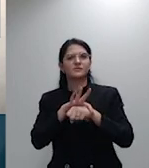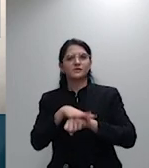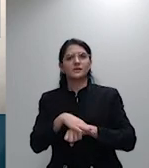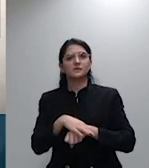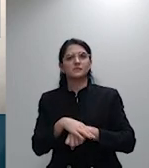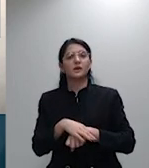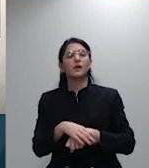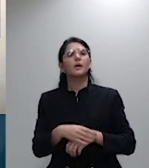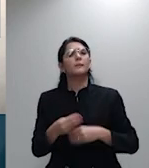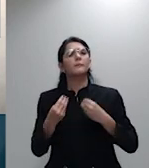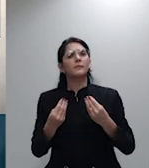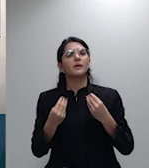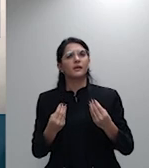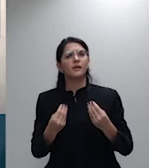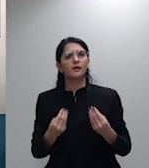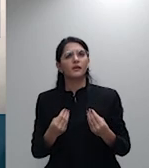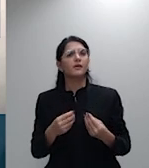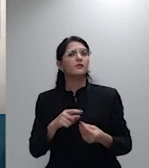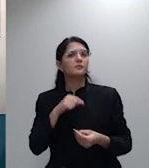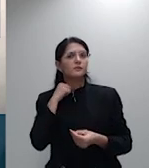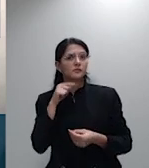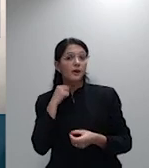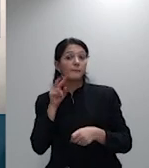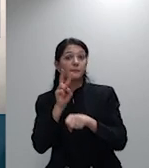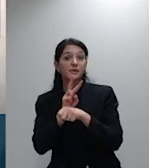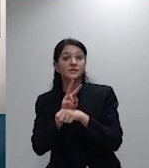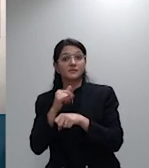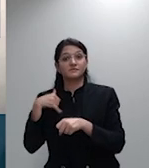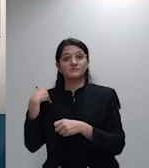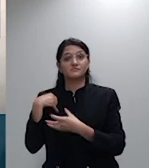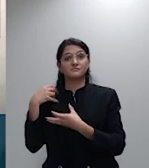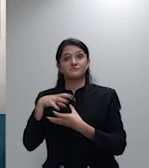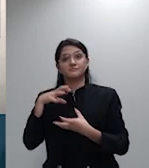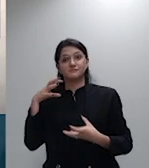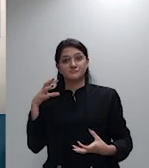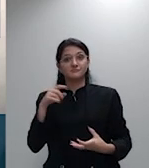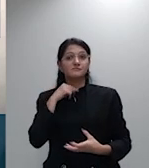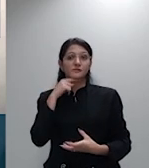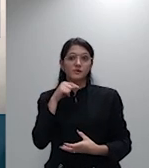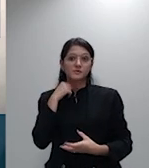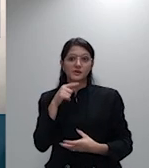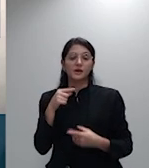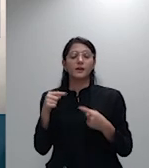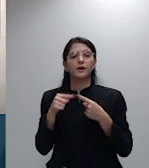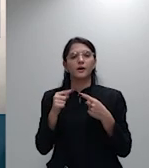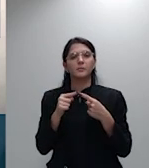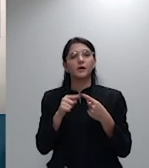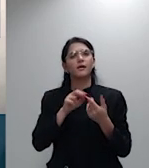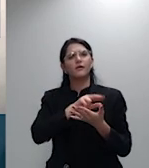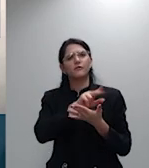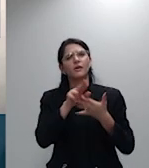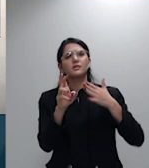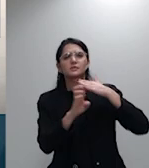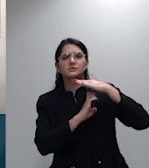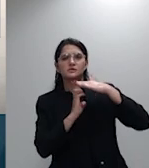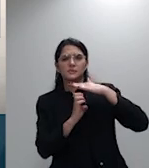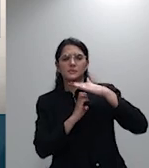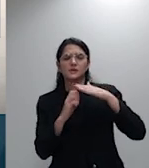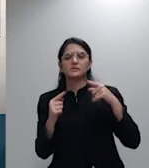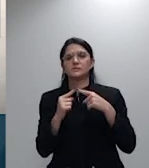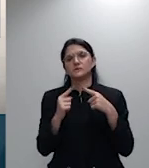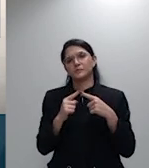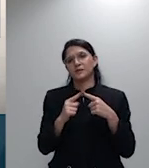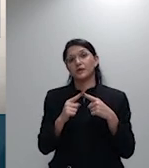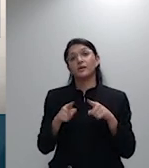idosos segundo a ótica das entidades que se manifestaram pelo lado dos consumidores e reiterada no dia de hoje